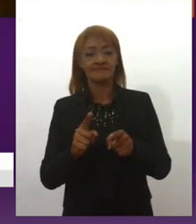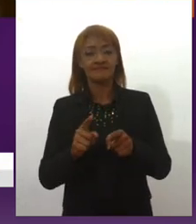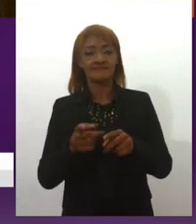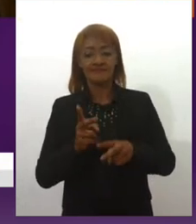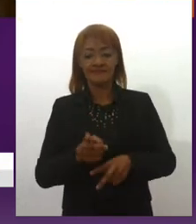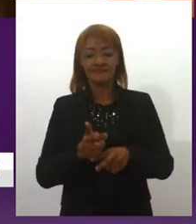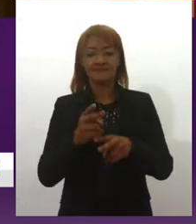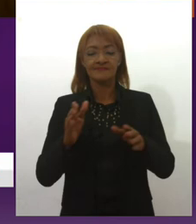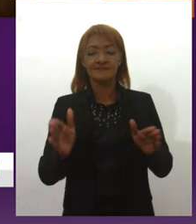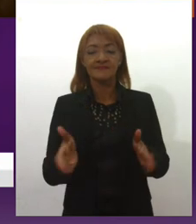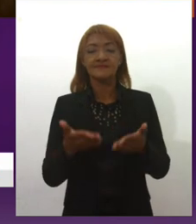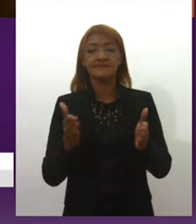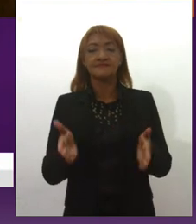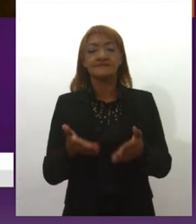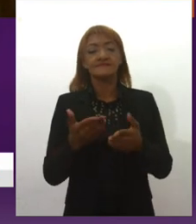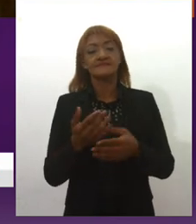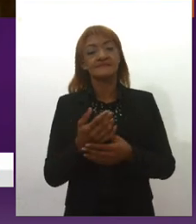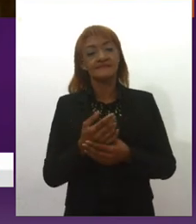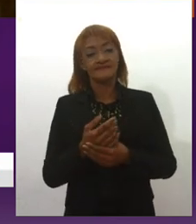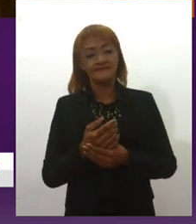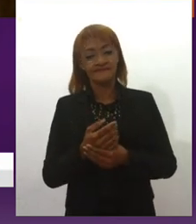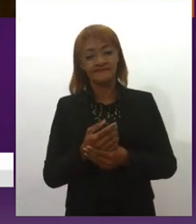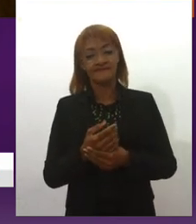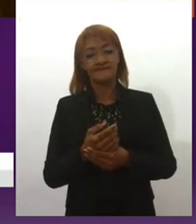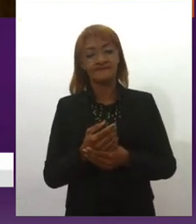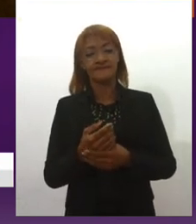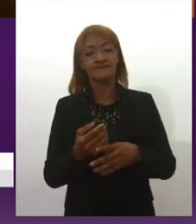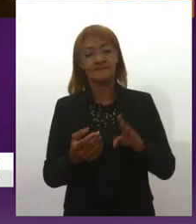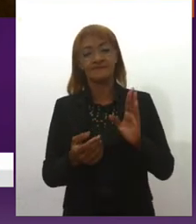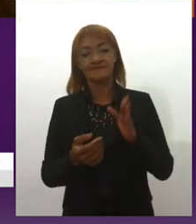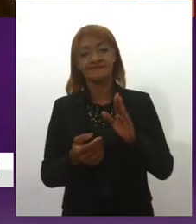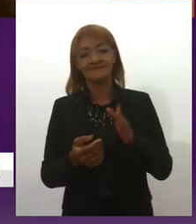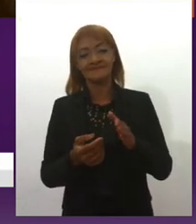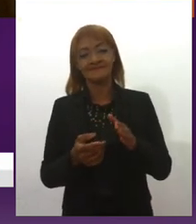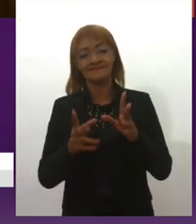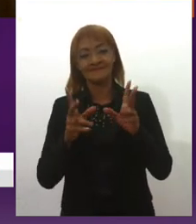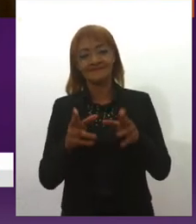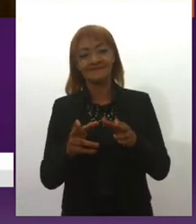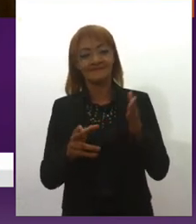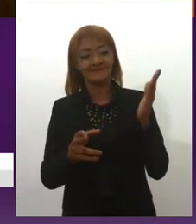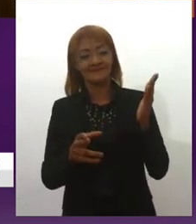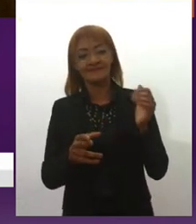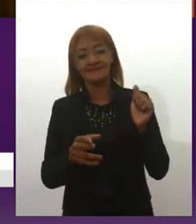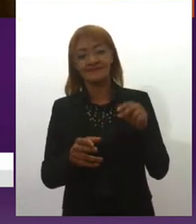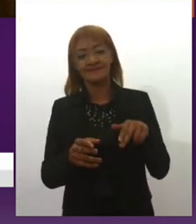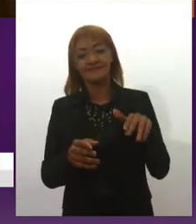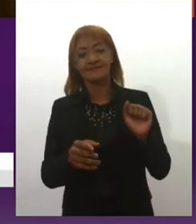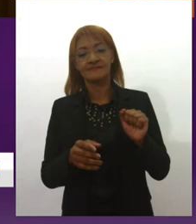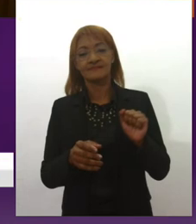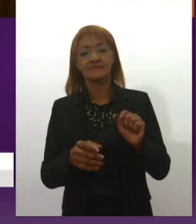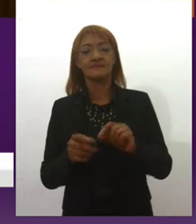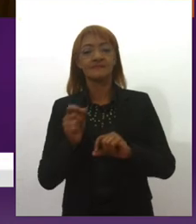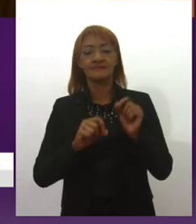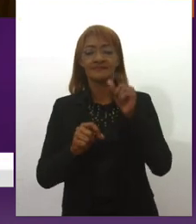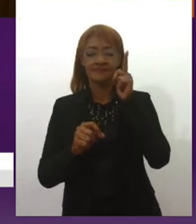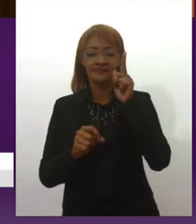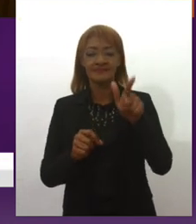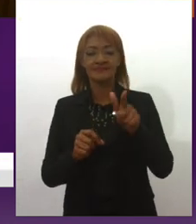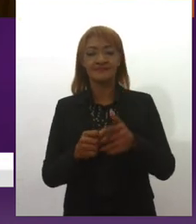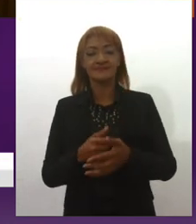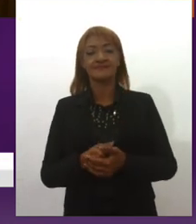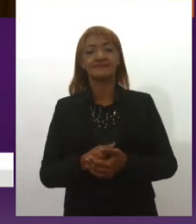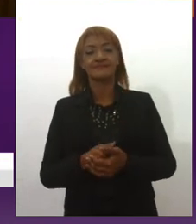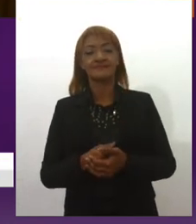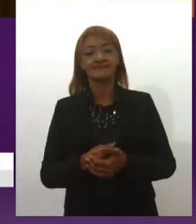incentivo, né, com iniciativas, tais como a Ana ganhou aí, para que a gente consiga ter mais mulheres em